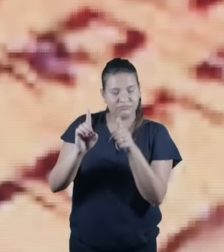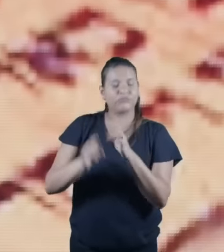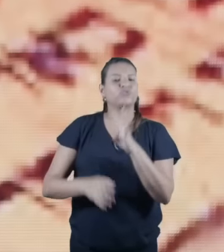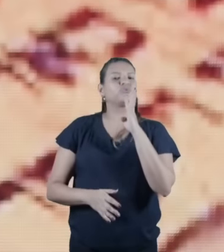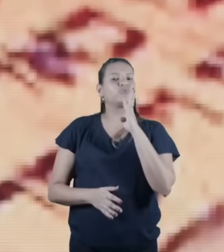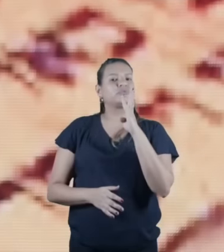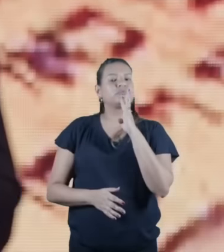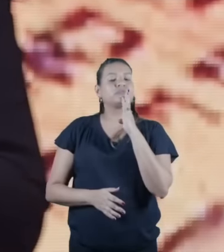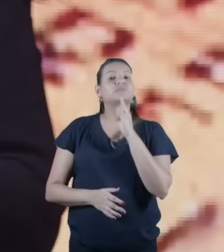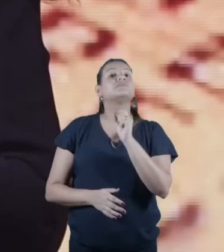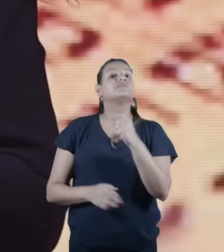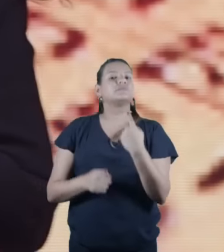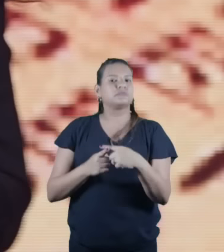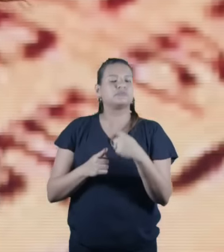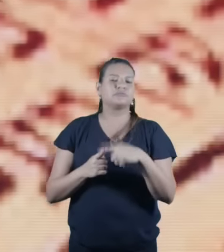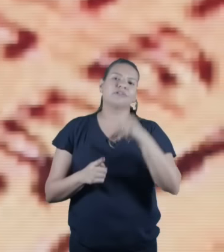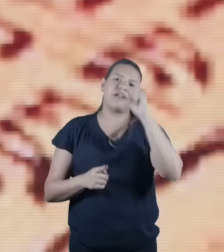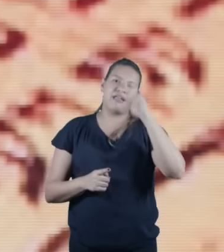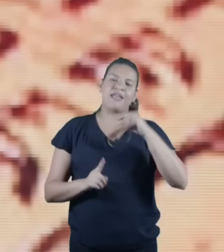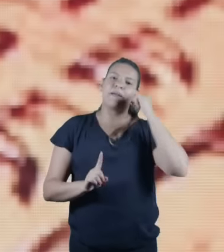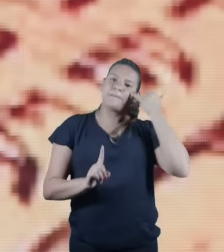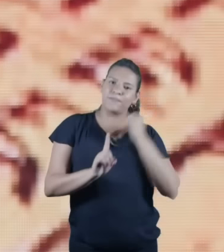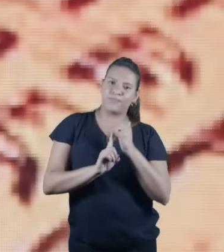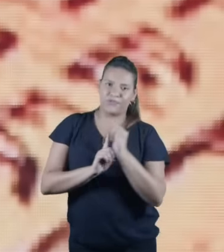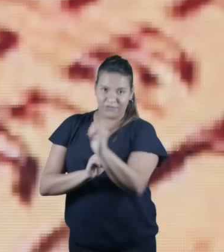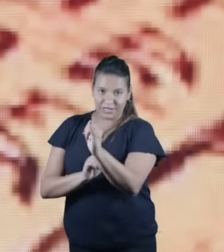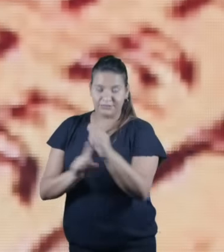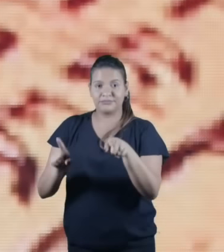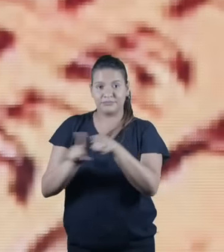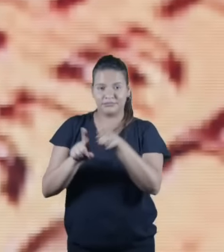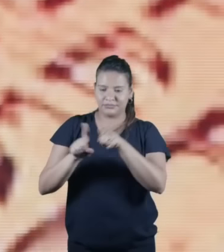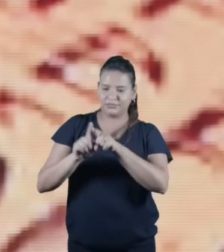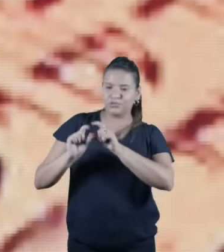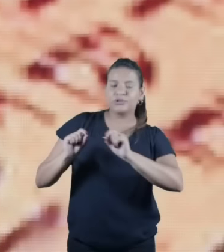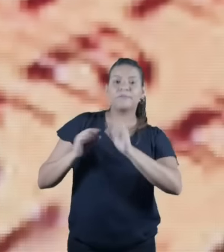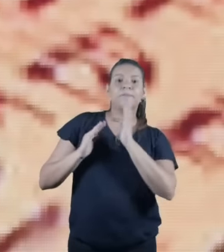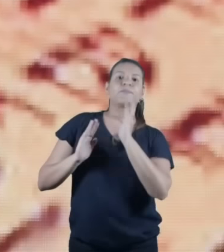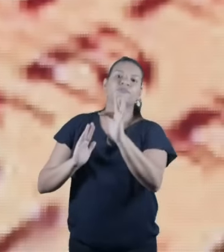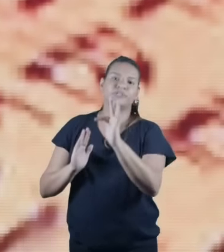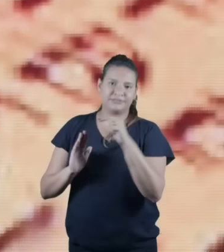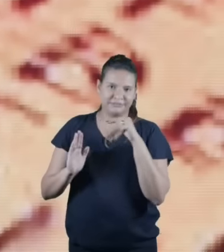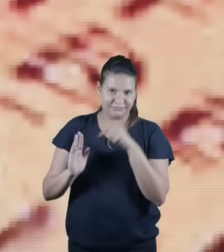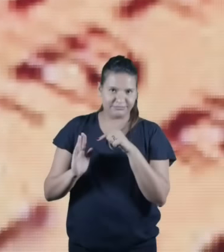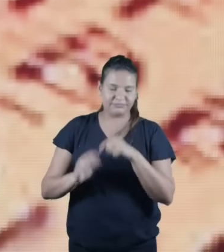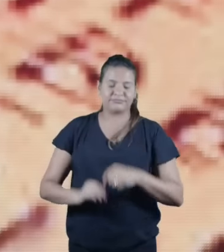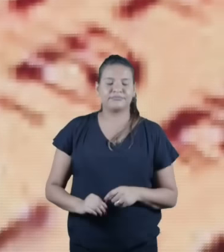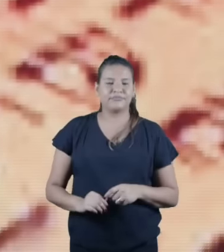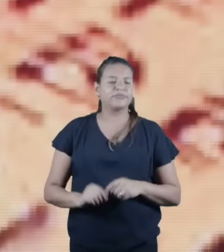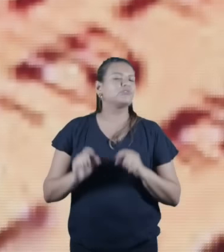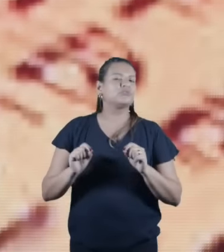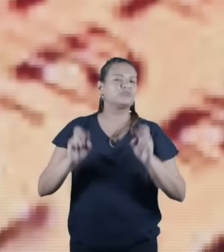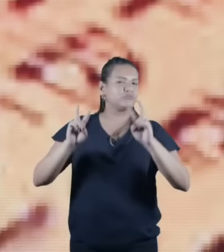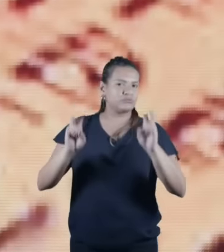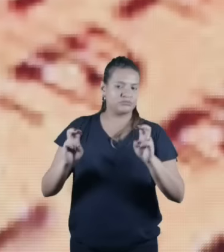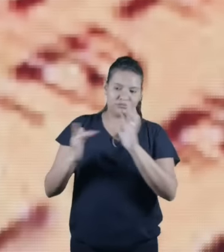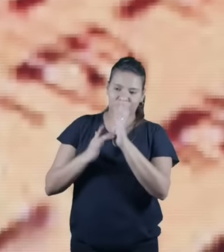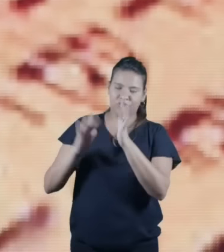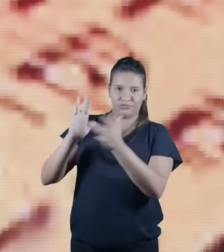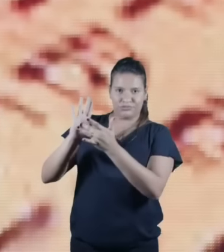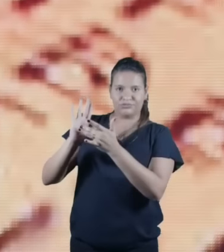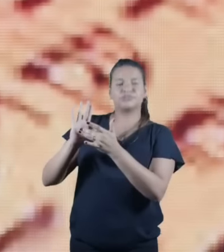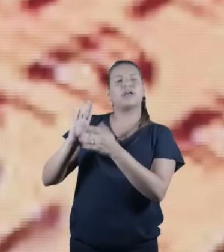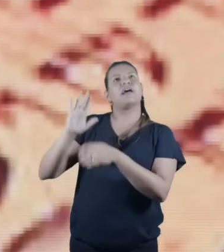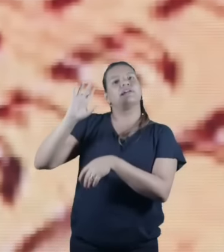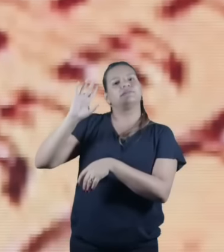as profecias. Entre as profecias, a profecia da chegada do Messias. Porque Israel